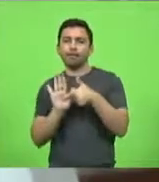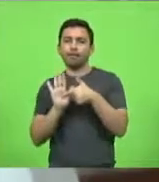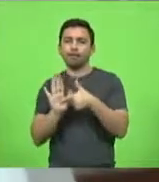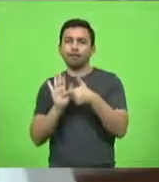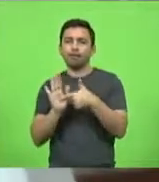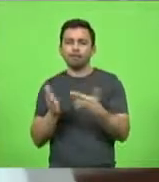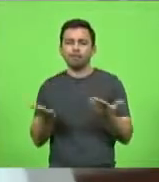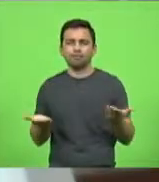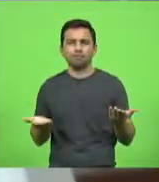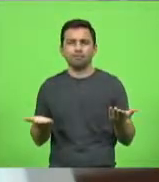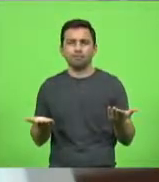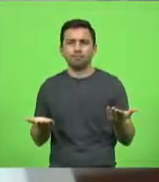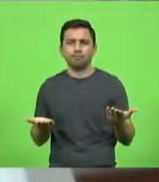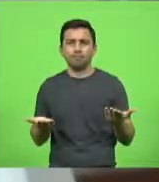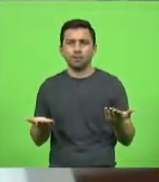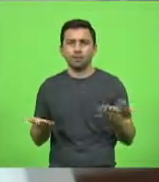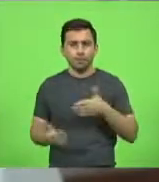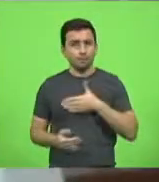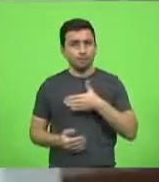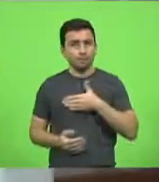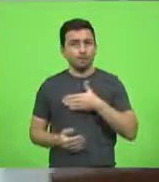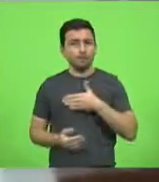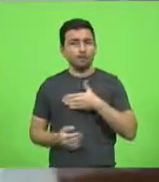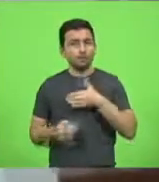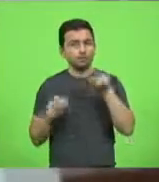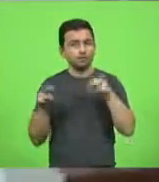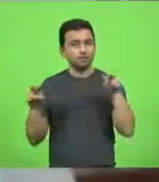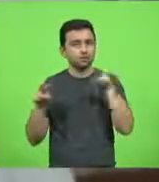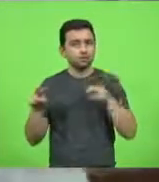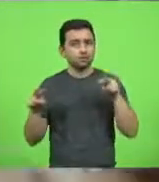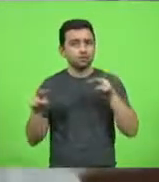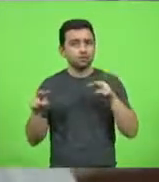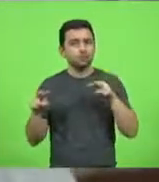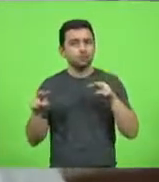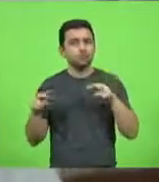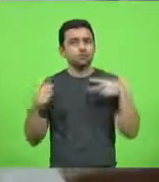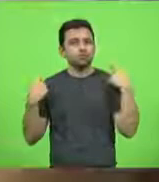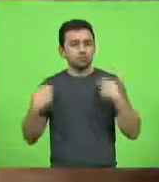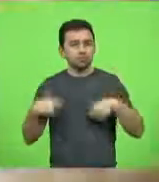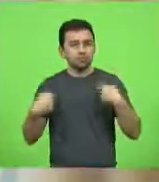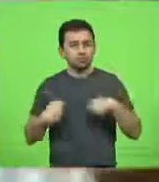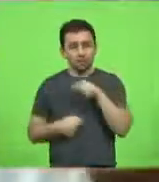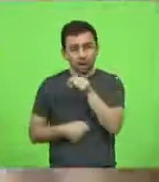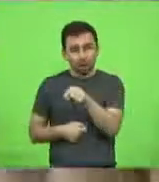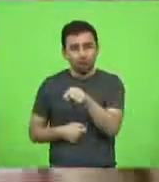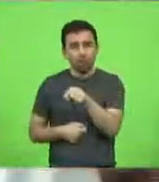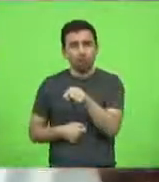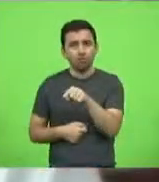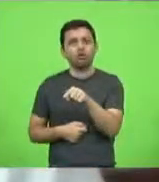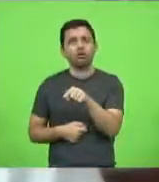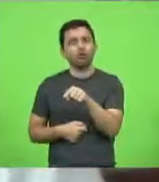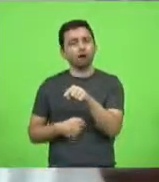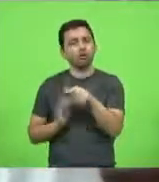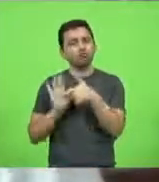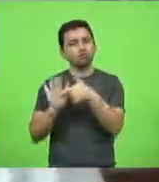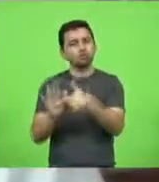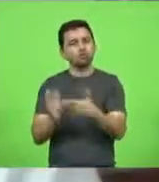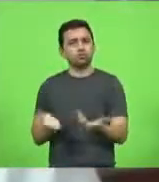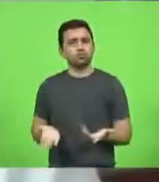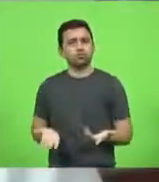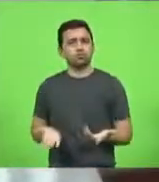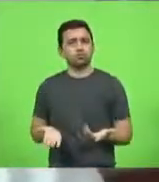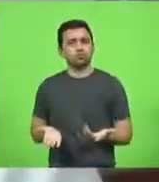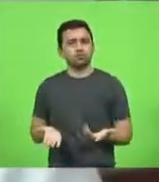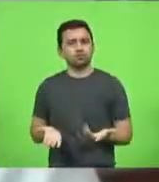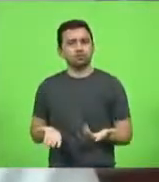por indicação, é na minha ótica, tá? Então é onde ter necessidade. E como o deputado Kennedy falou muito bem, essa